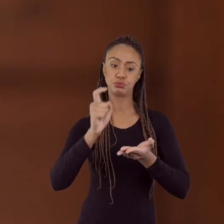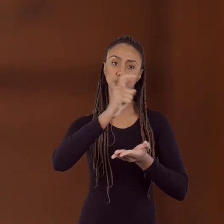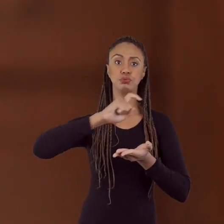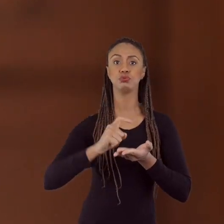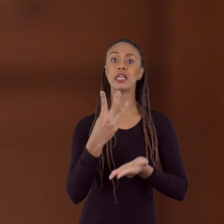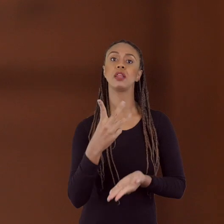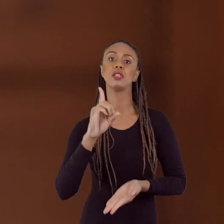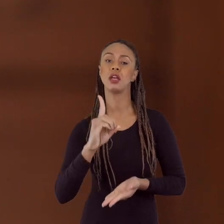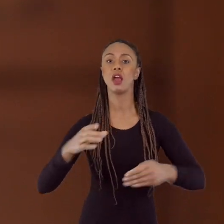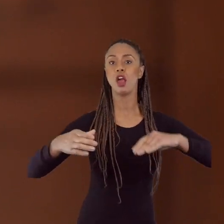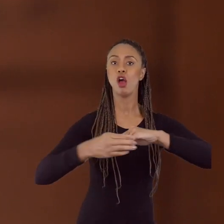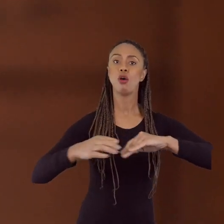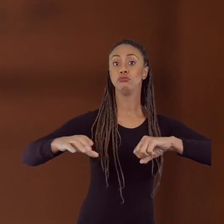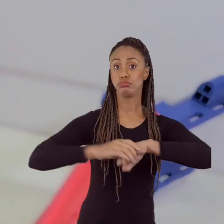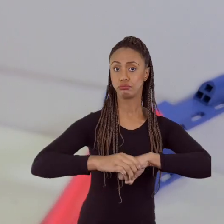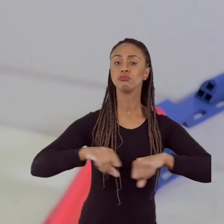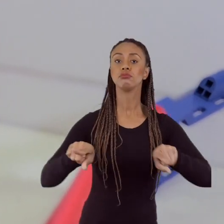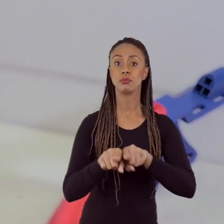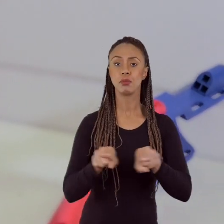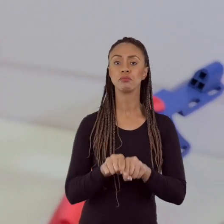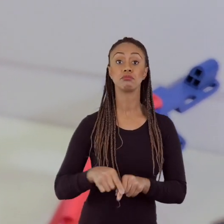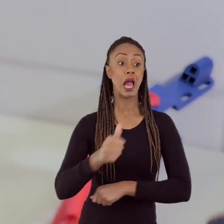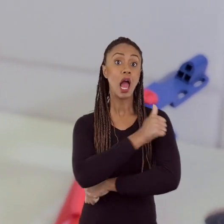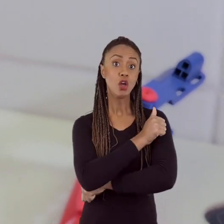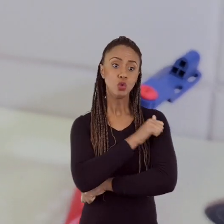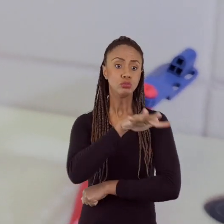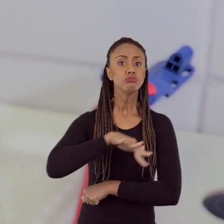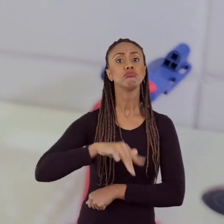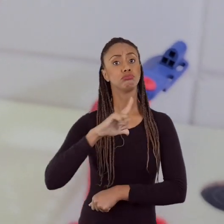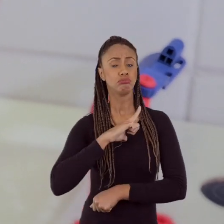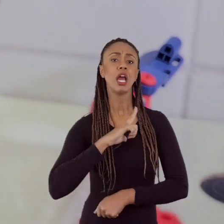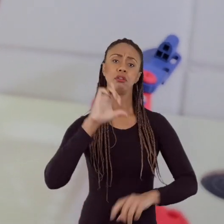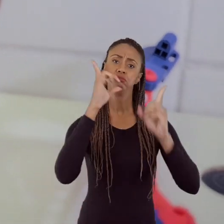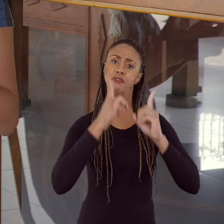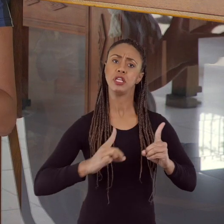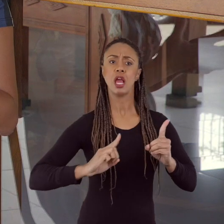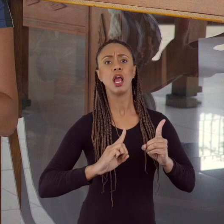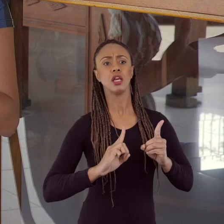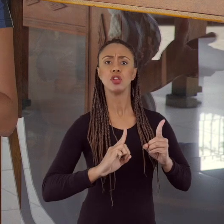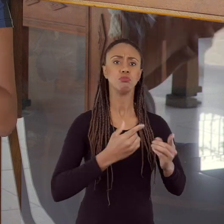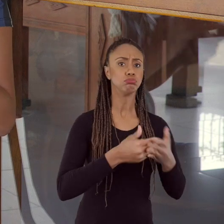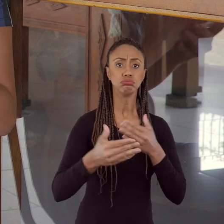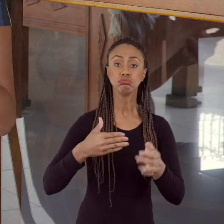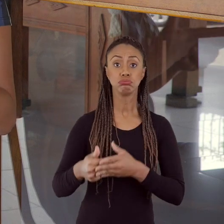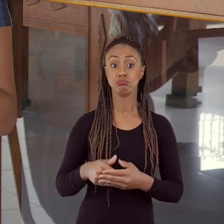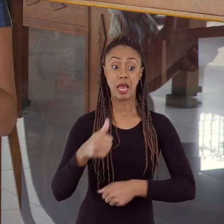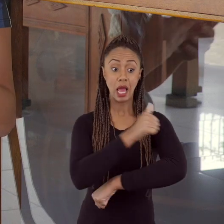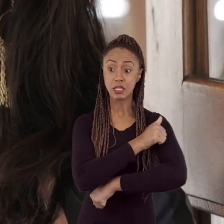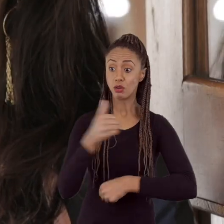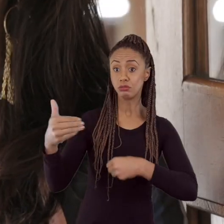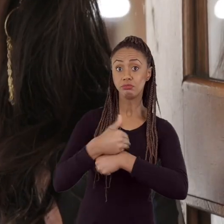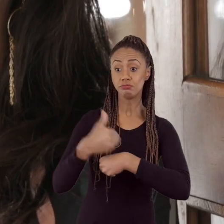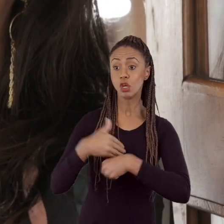de hortas e próteses. Nós temos alunos também que são pessoas que têm algum tipo de deficiência. A participação desse aluno é fundamental